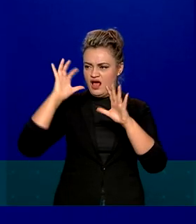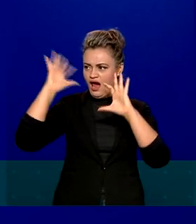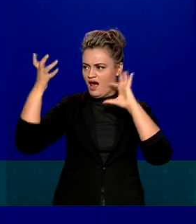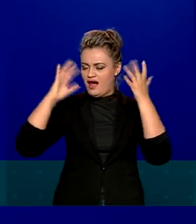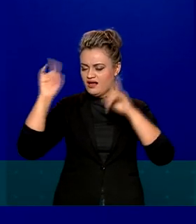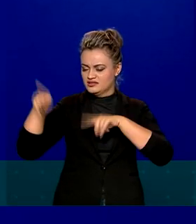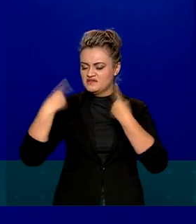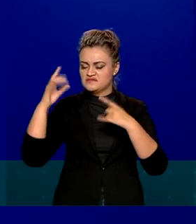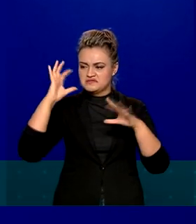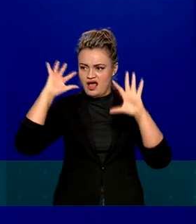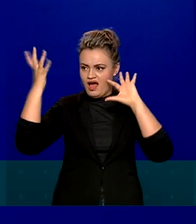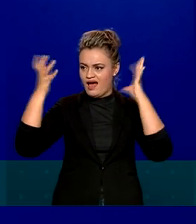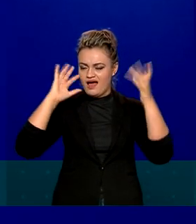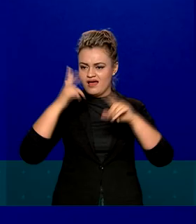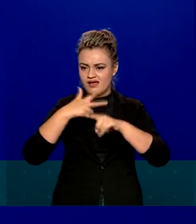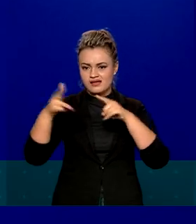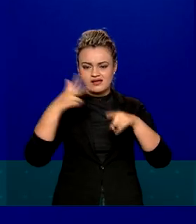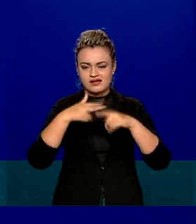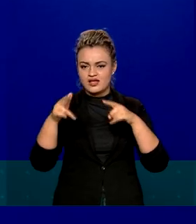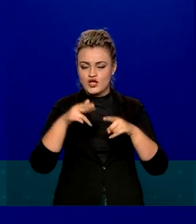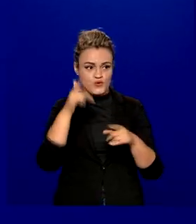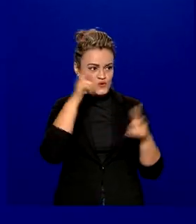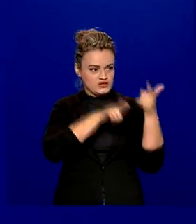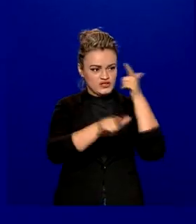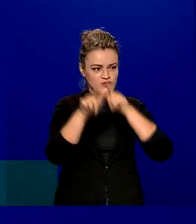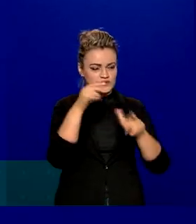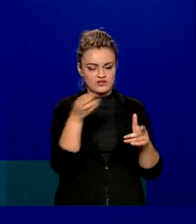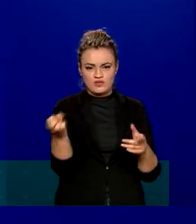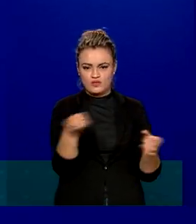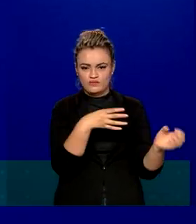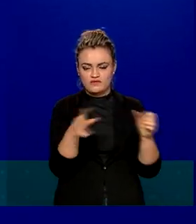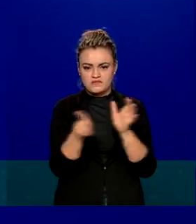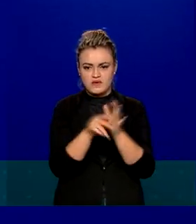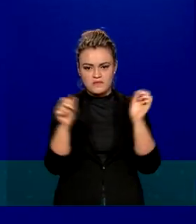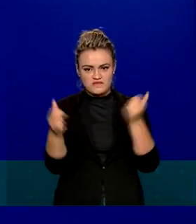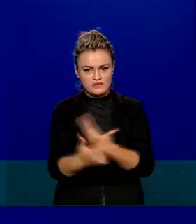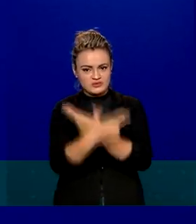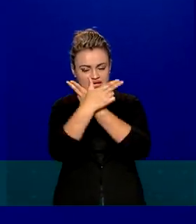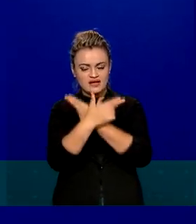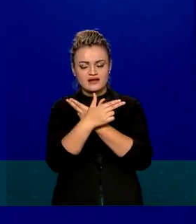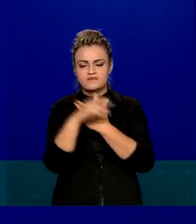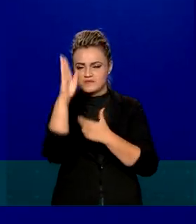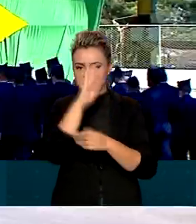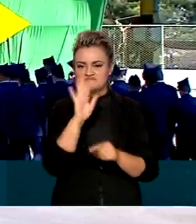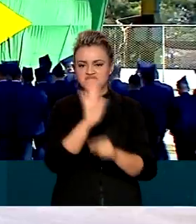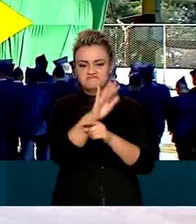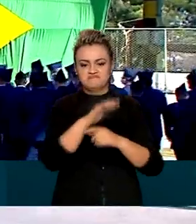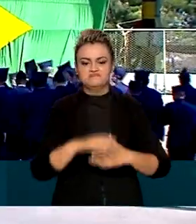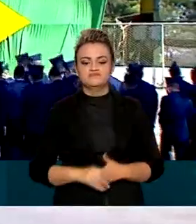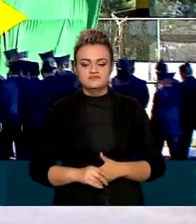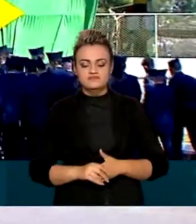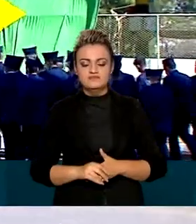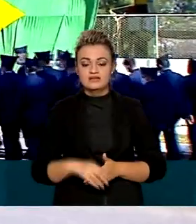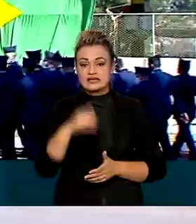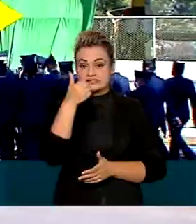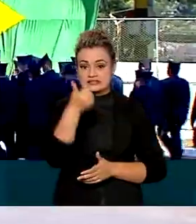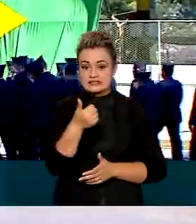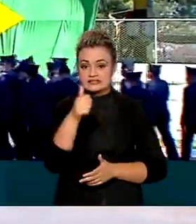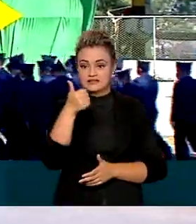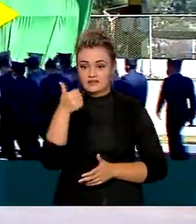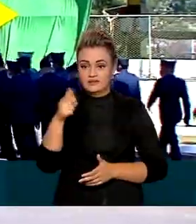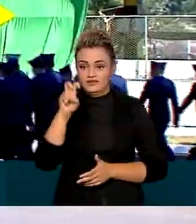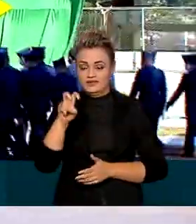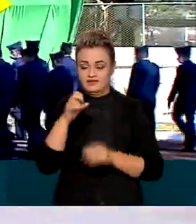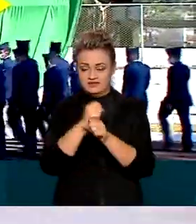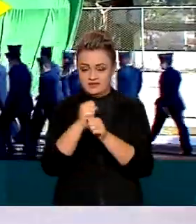desafios, alcançando novas conquistas para a Força Aérea Brasileira e para o nosso querido Brasil. 115 anos depois do